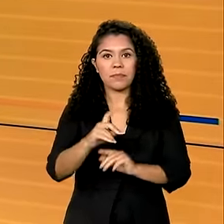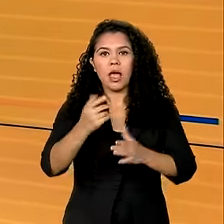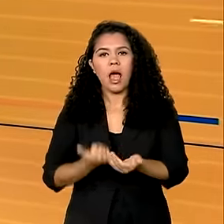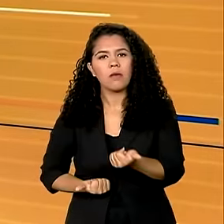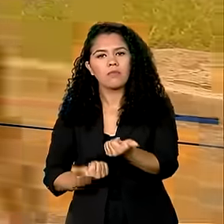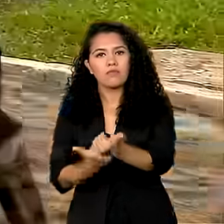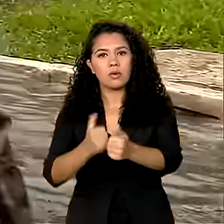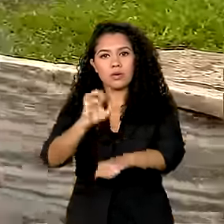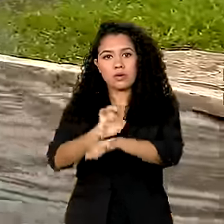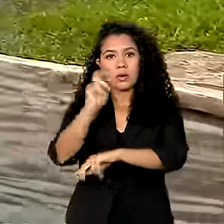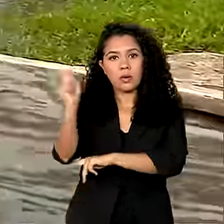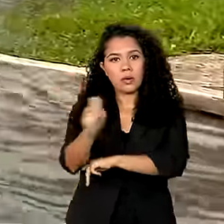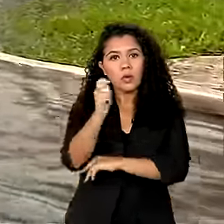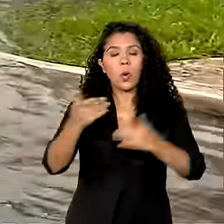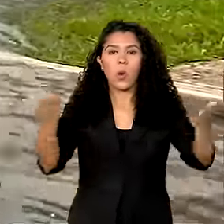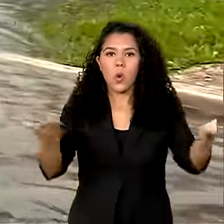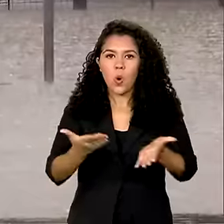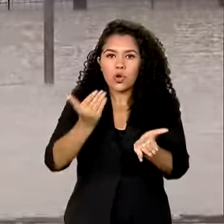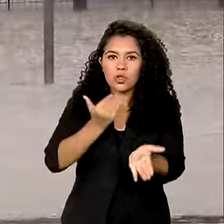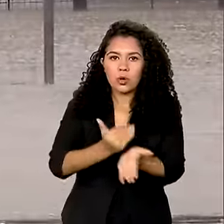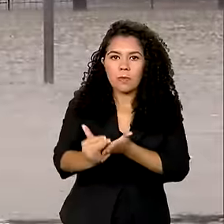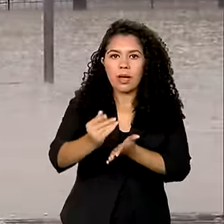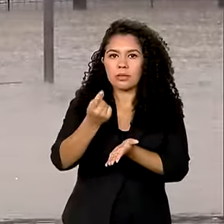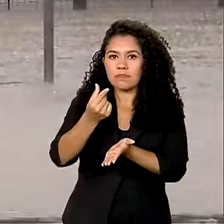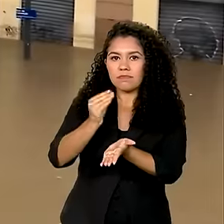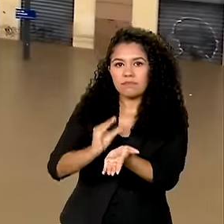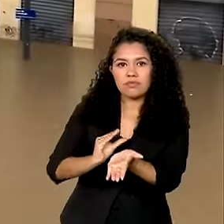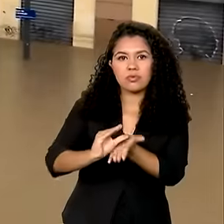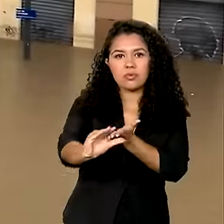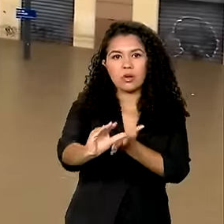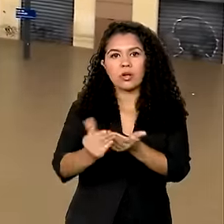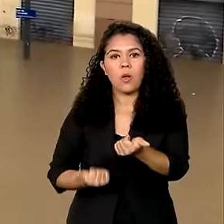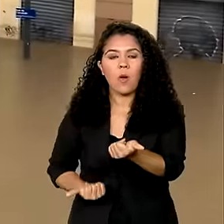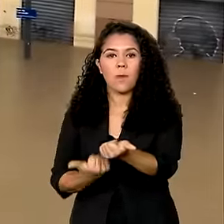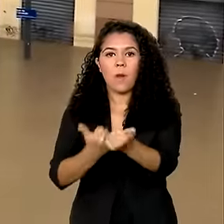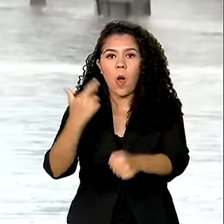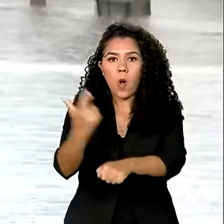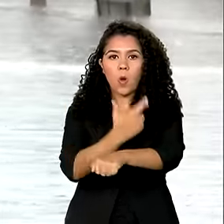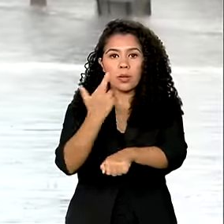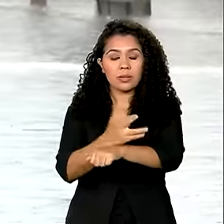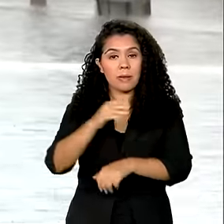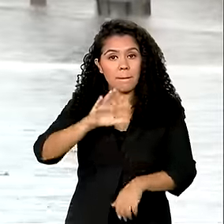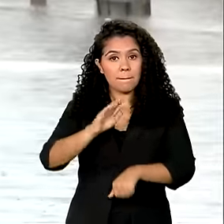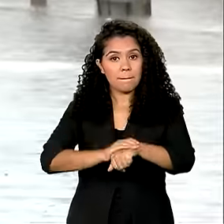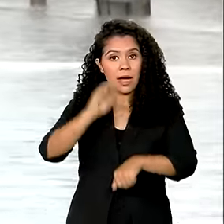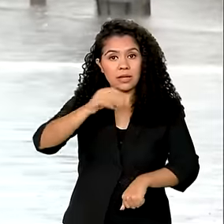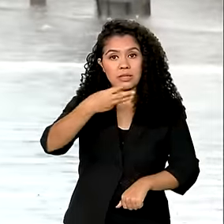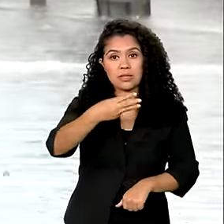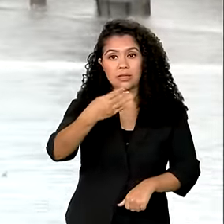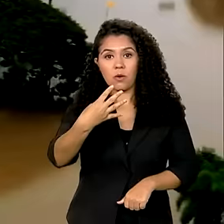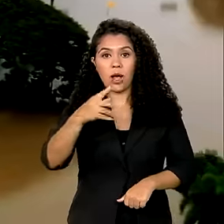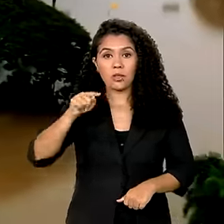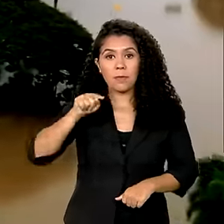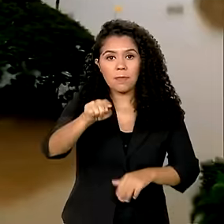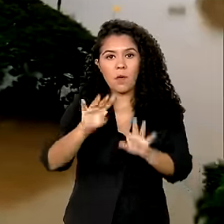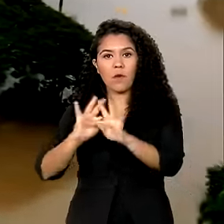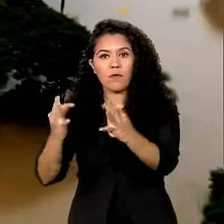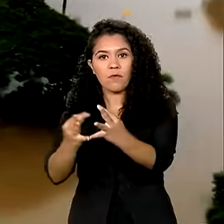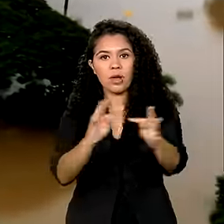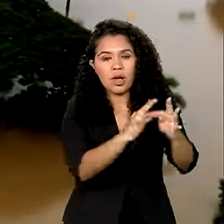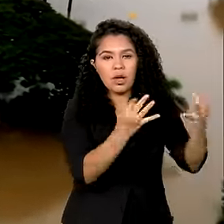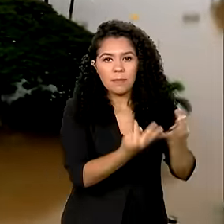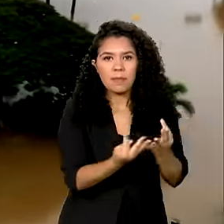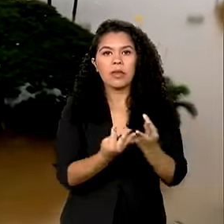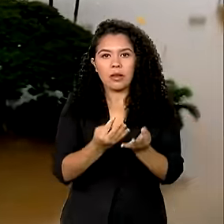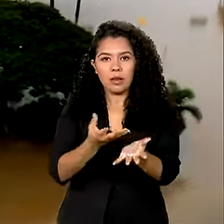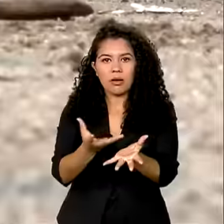Sul. Começa hoje o pagamento do auxílio reconstrução a mais de 34 mil famílias gaúchas. O benefício é de 5